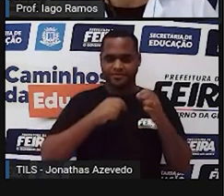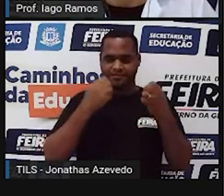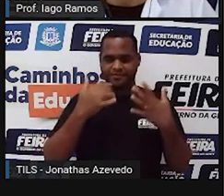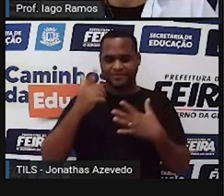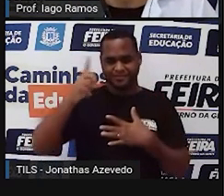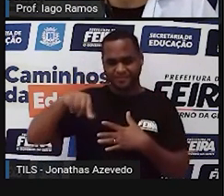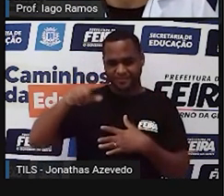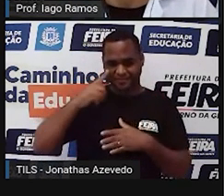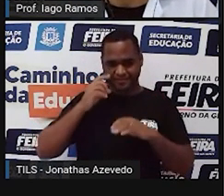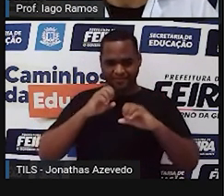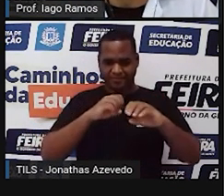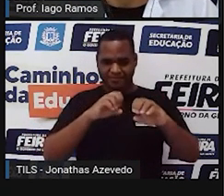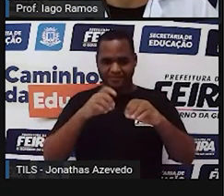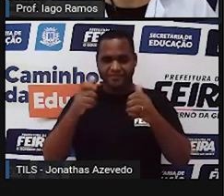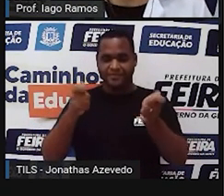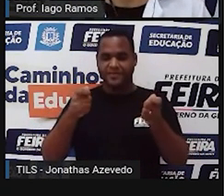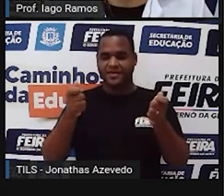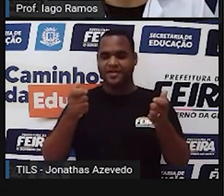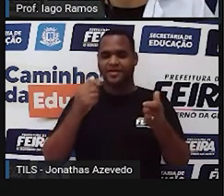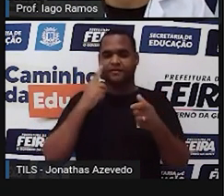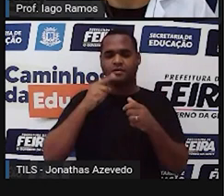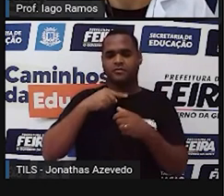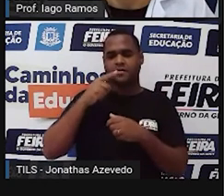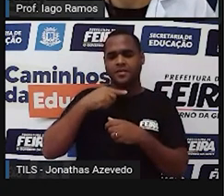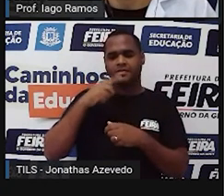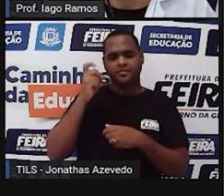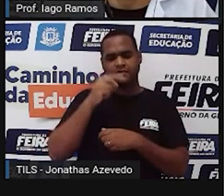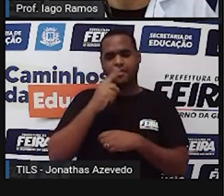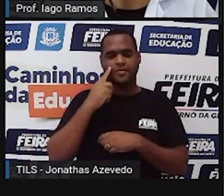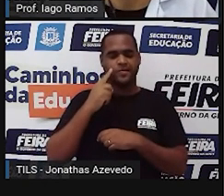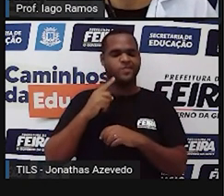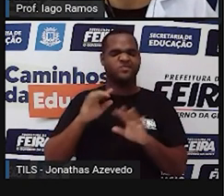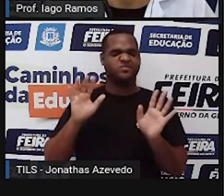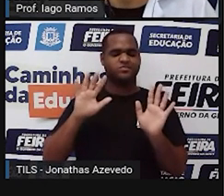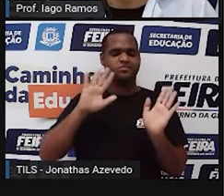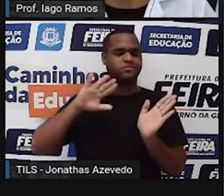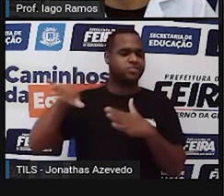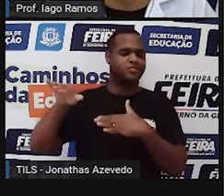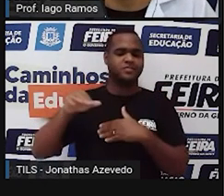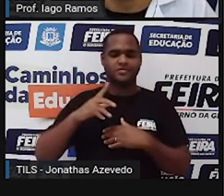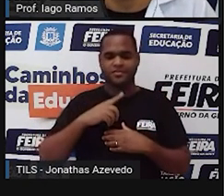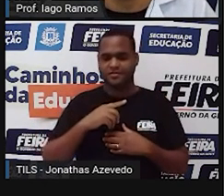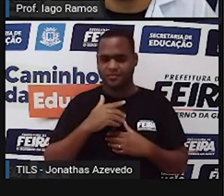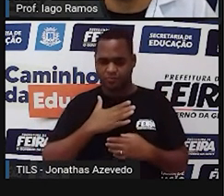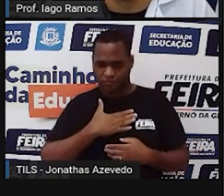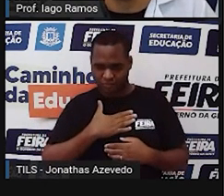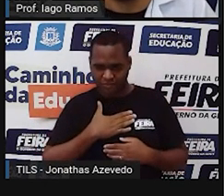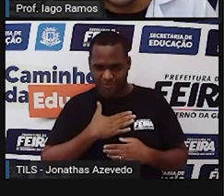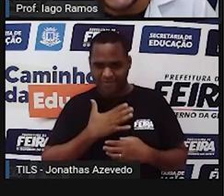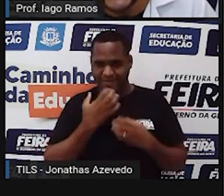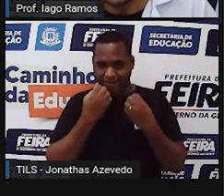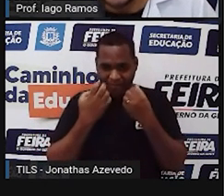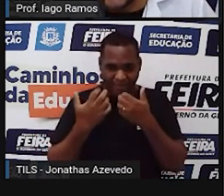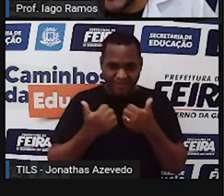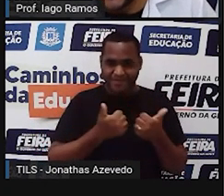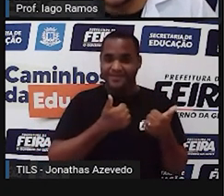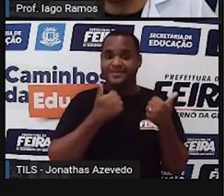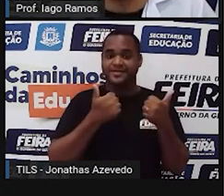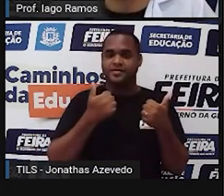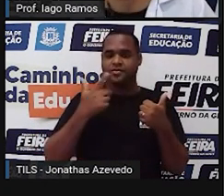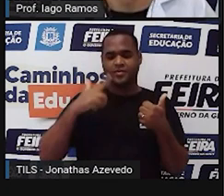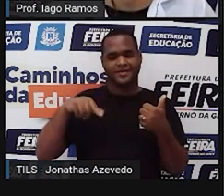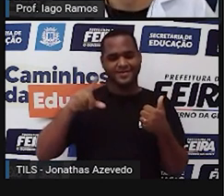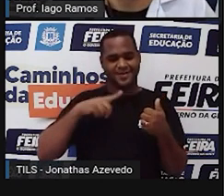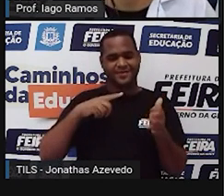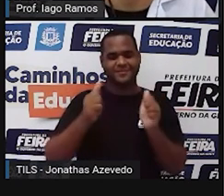aula e mandar essa duvidazinha para bem longe, tá bom? Curtiu a aula? Eu espero que sim. Nós também